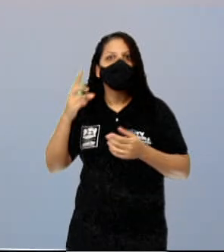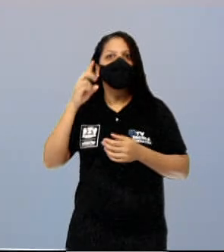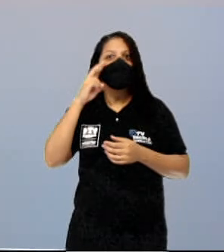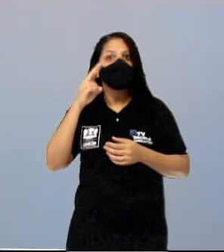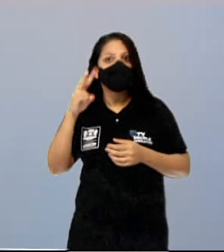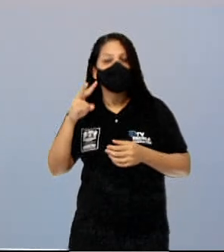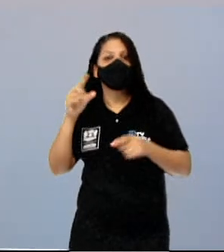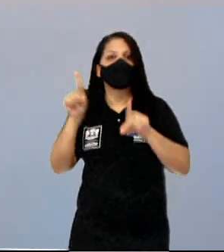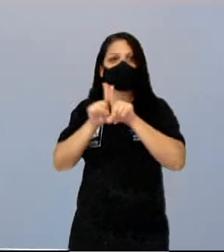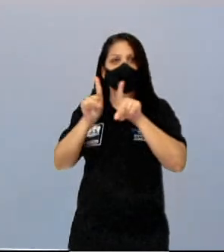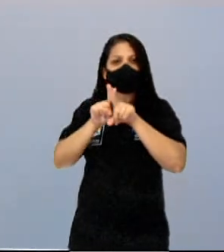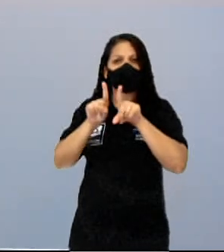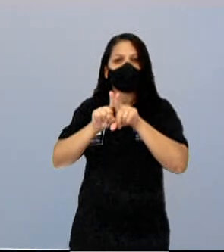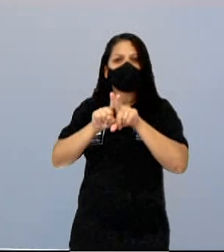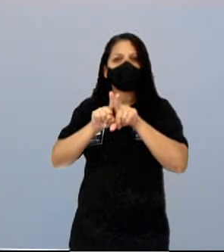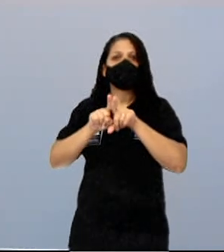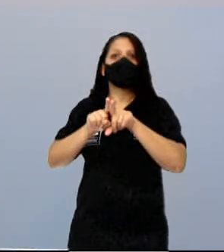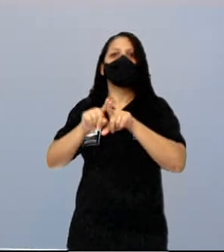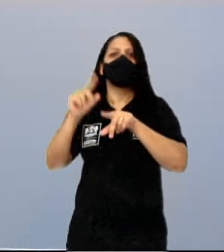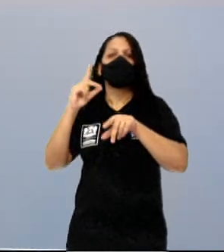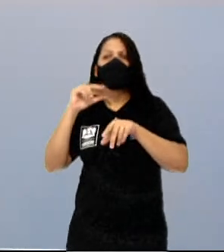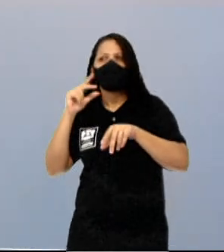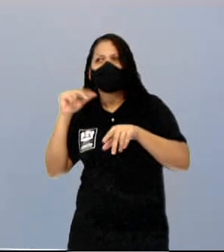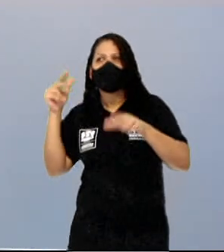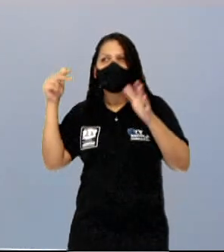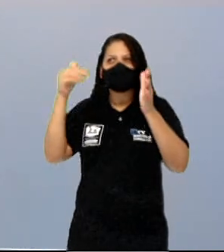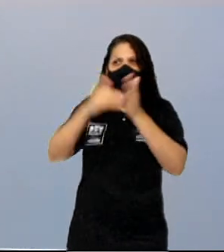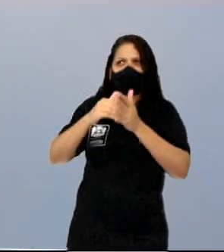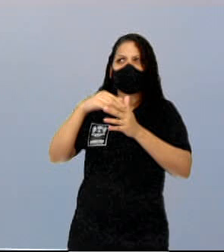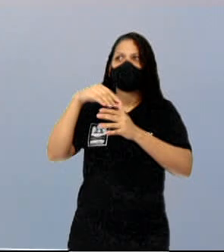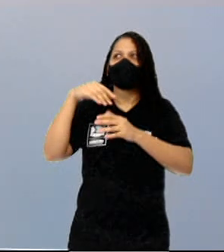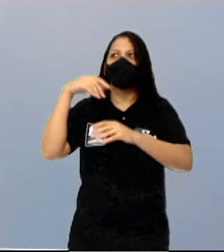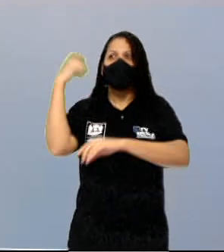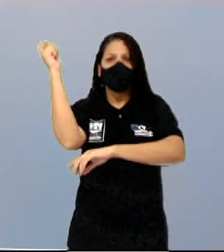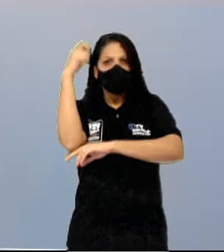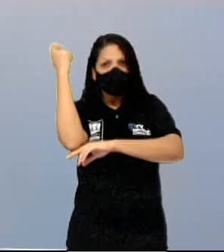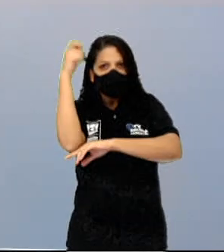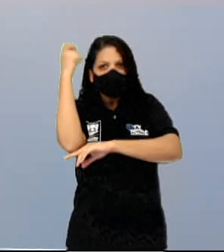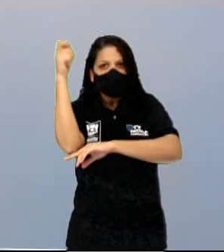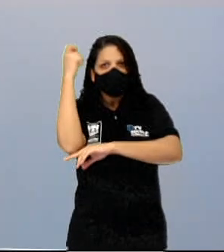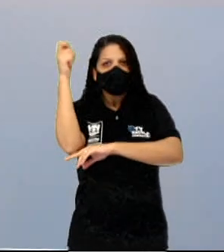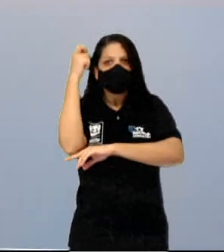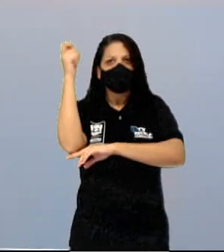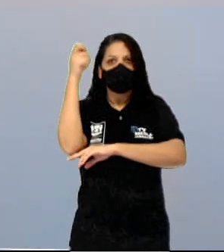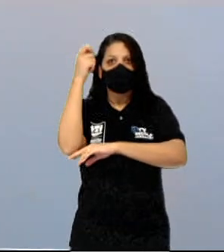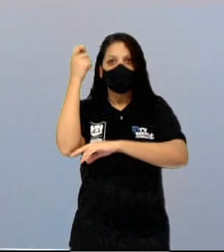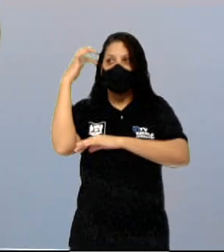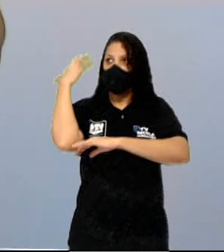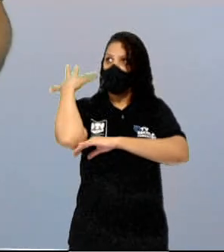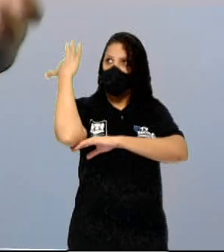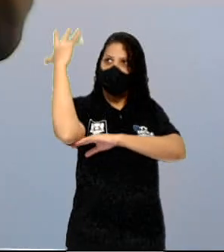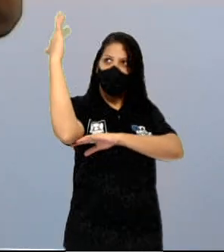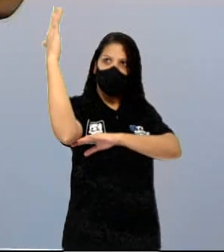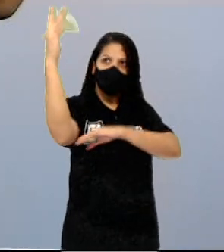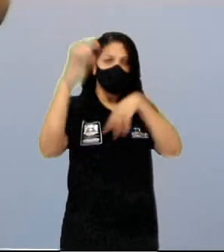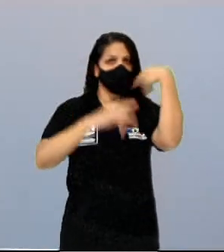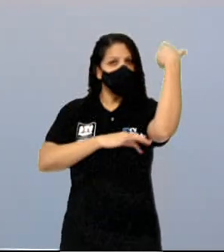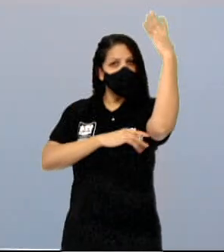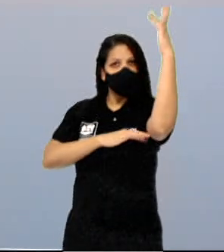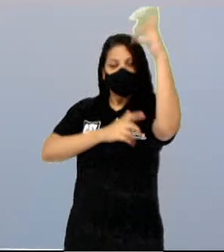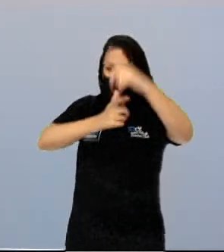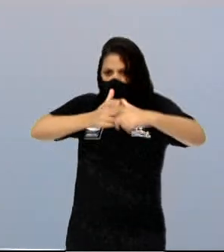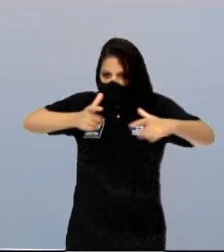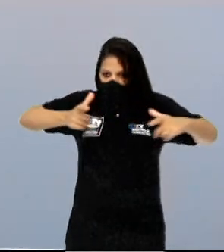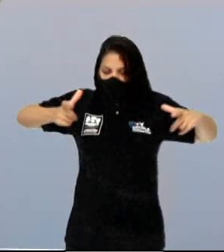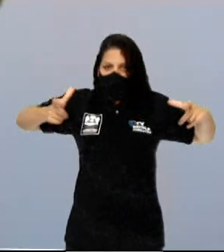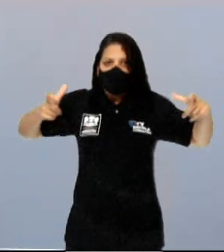um pedaço do Ceará, até o Rio Grande do Sul. Era uma floresta imensa. Há pesquisadores que acreditam que num passado